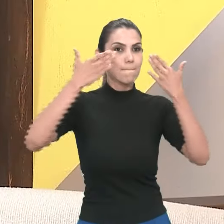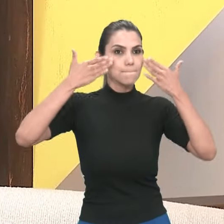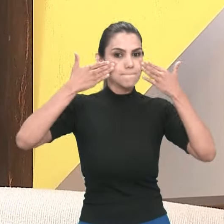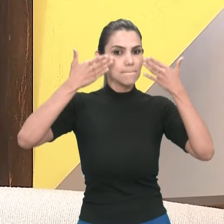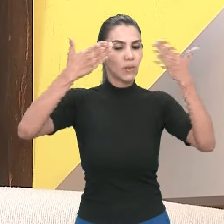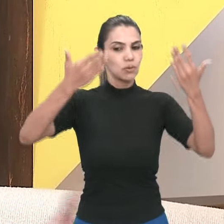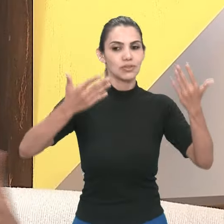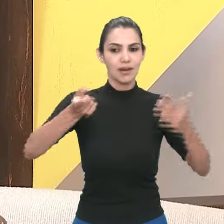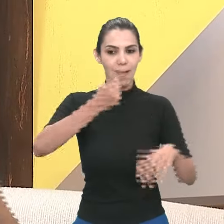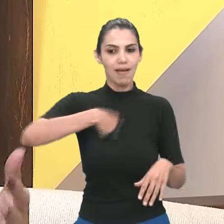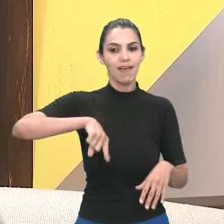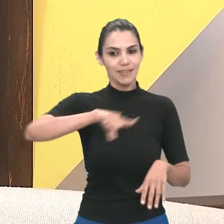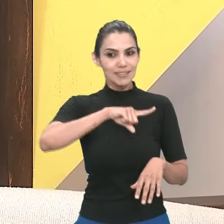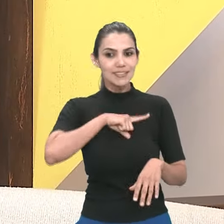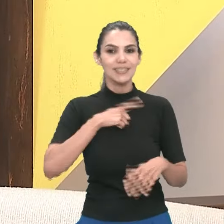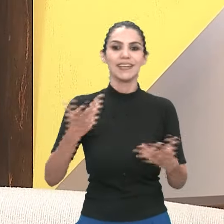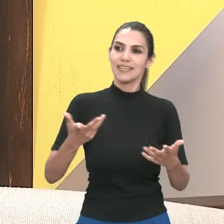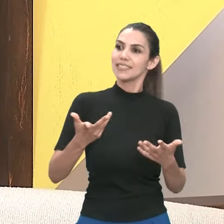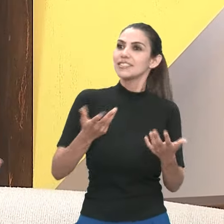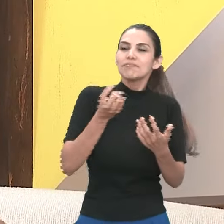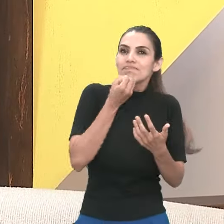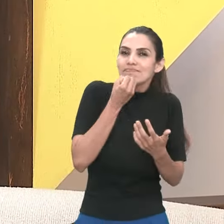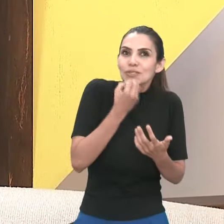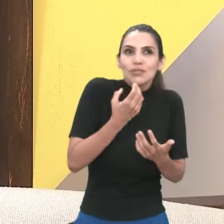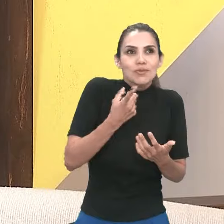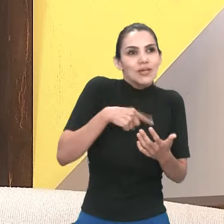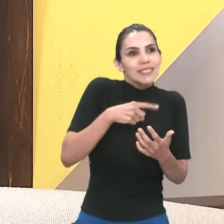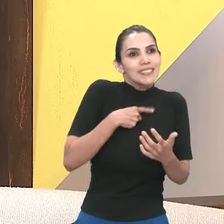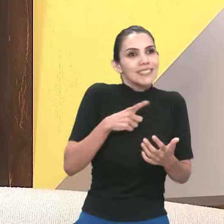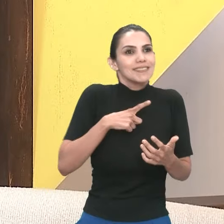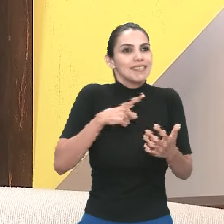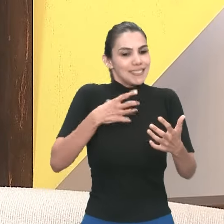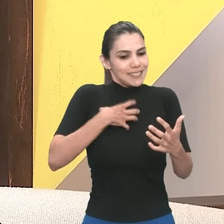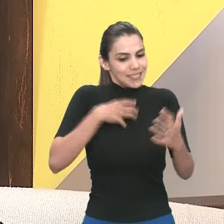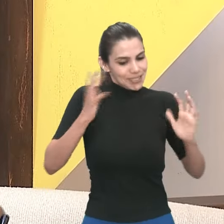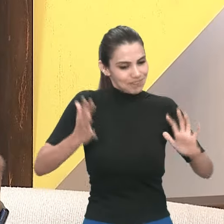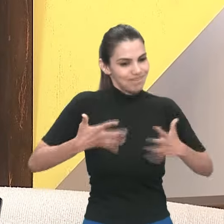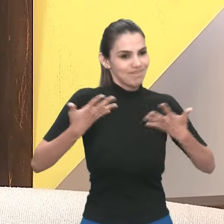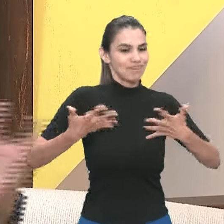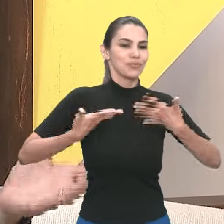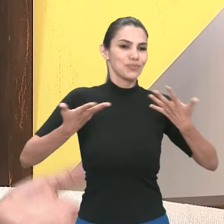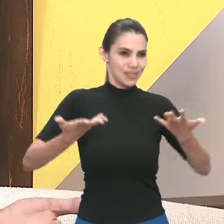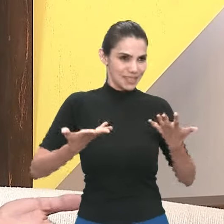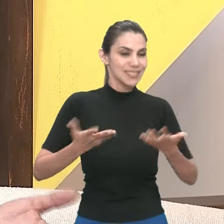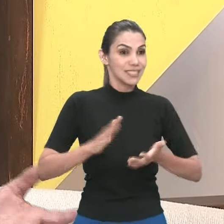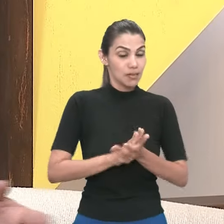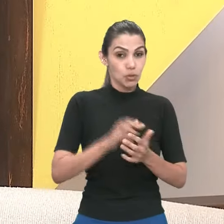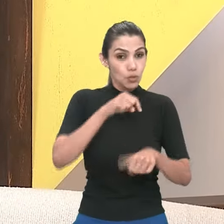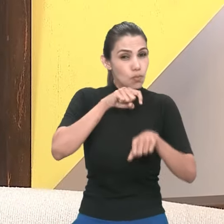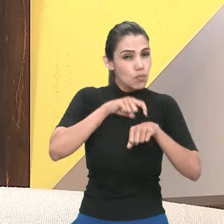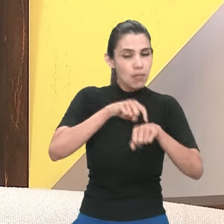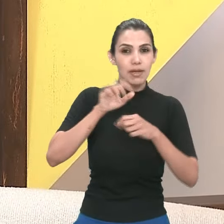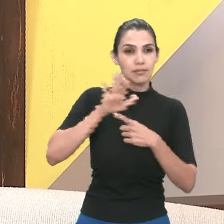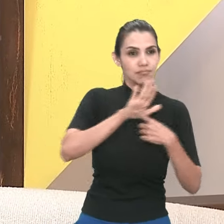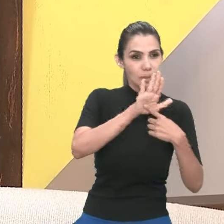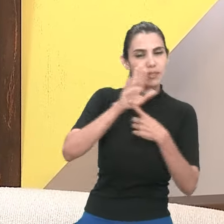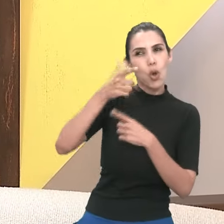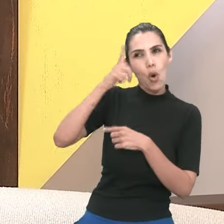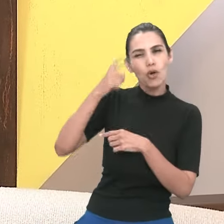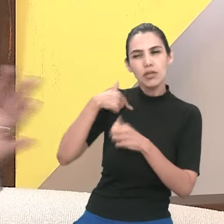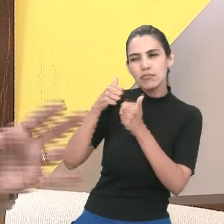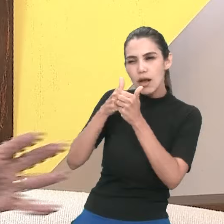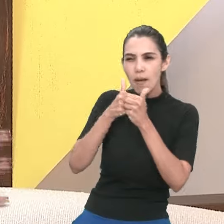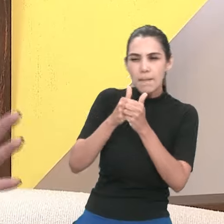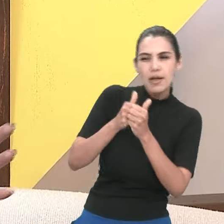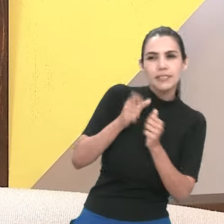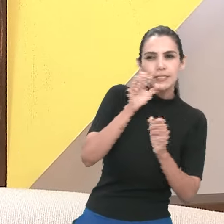trocar, conversar com as outras pessoas e ter aquele estímulo. E durante as apresentações, ontem eu consegui acompanhar algumas,